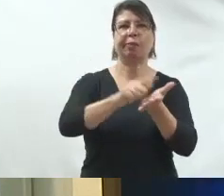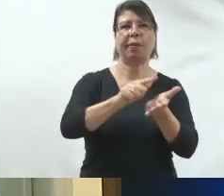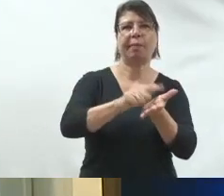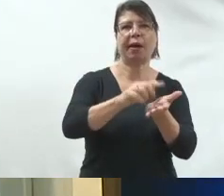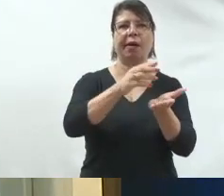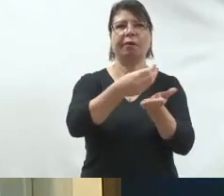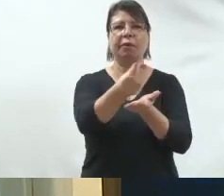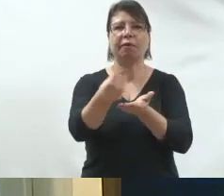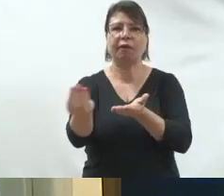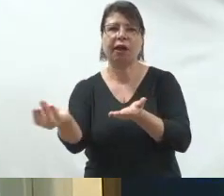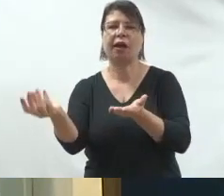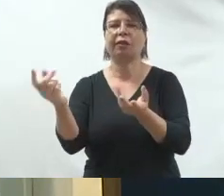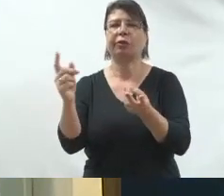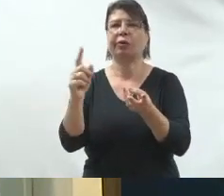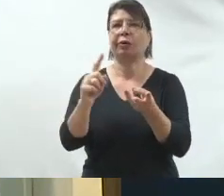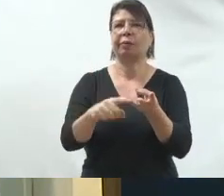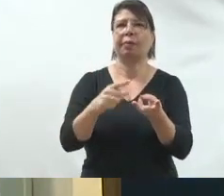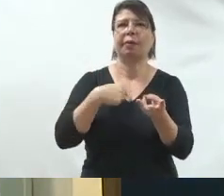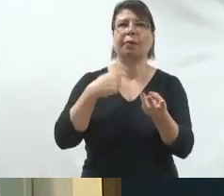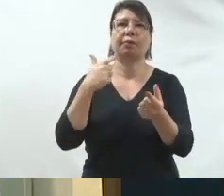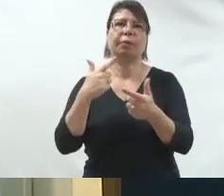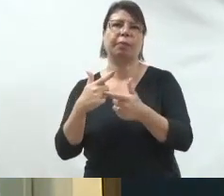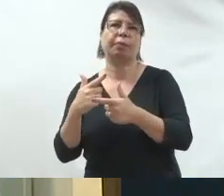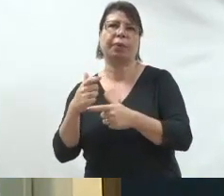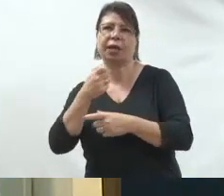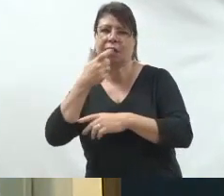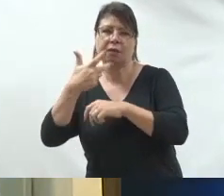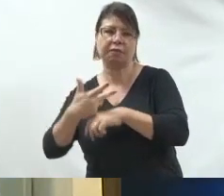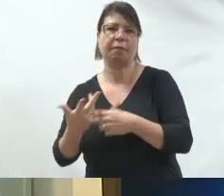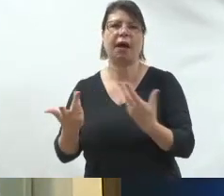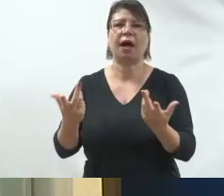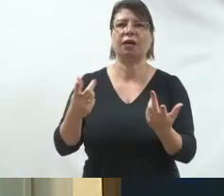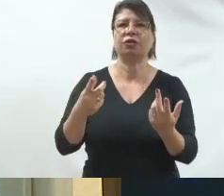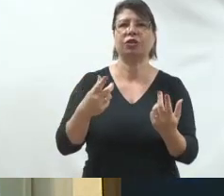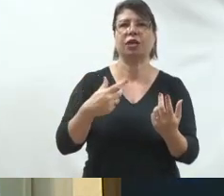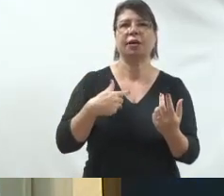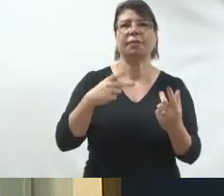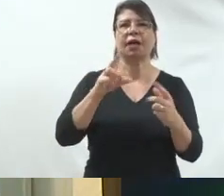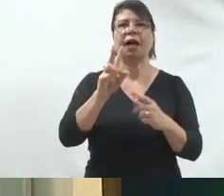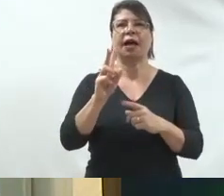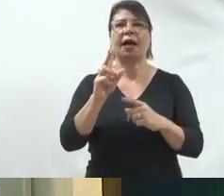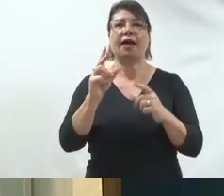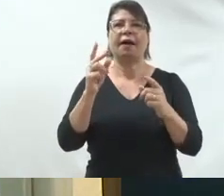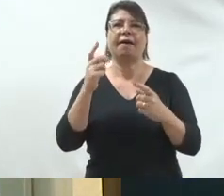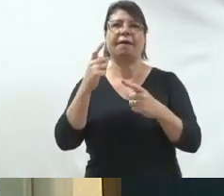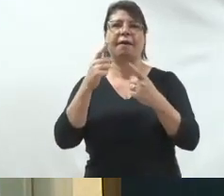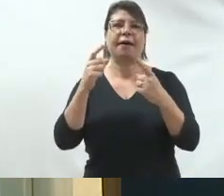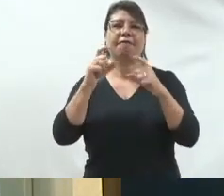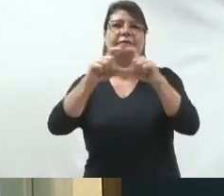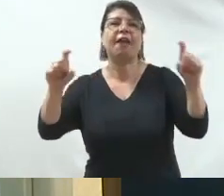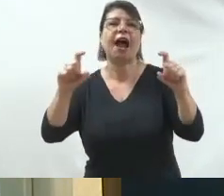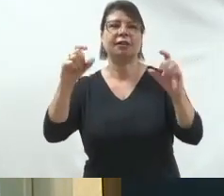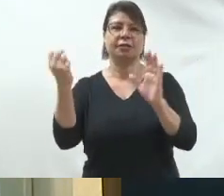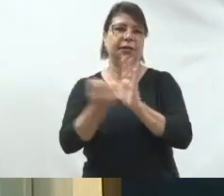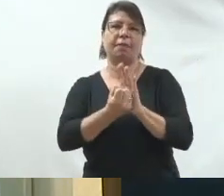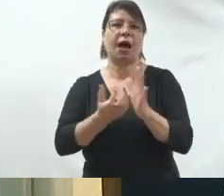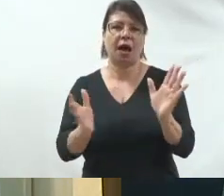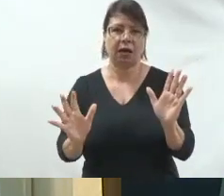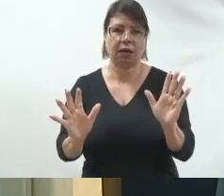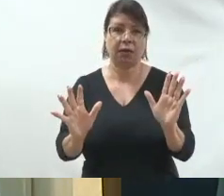resolver o meu programa de TV, a minha vinheta. Tudo isso está na camada da comunicação.